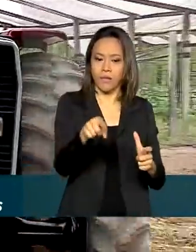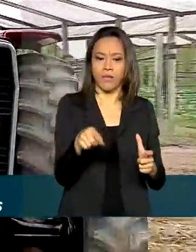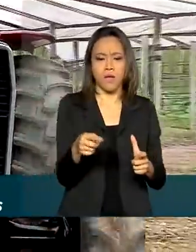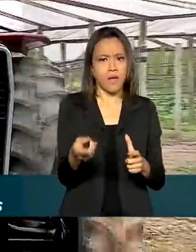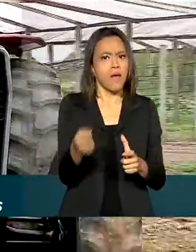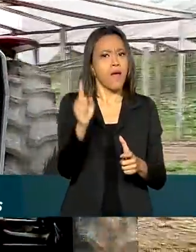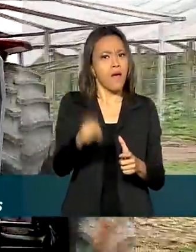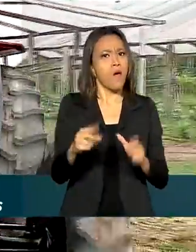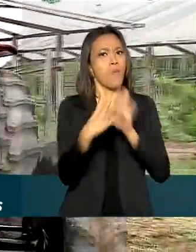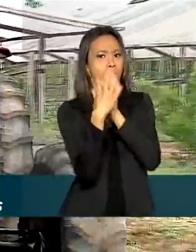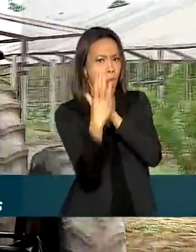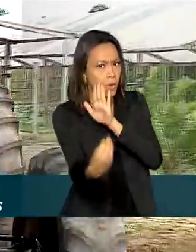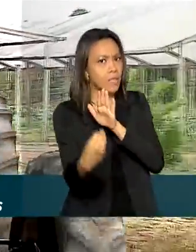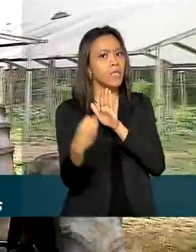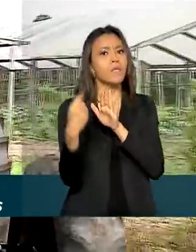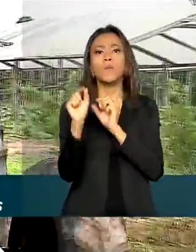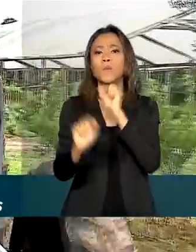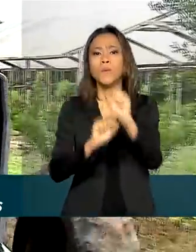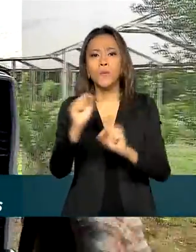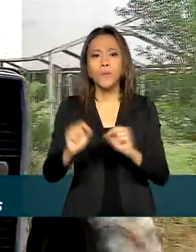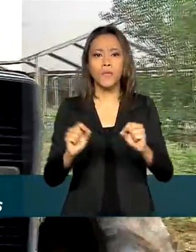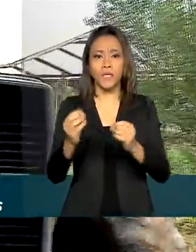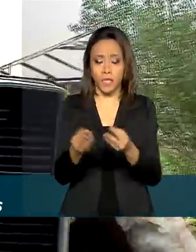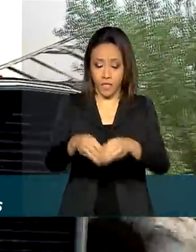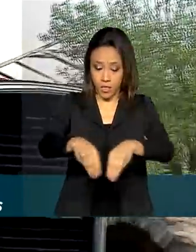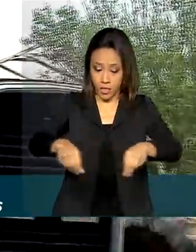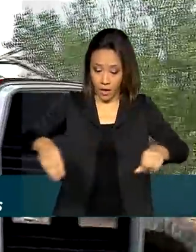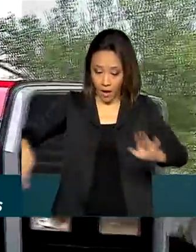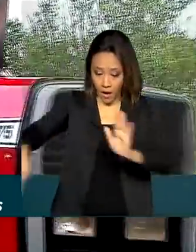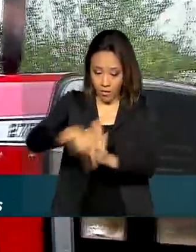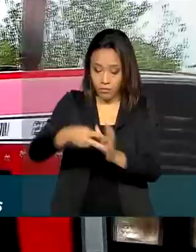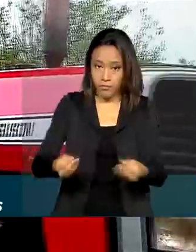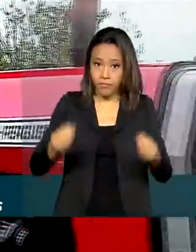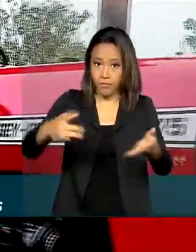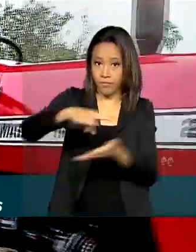bem-sucedido de regularização fundiária na floresta.